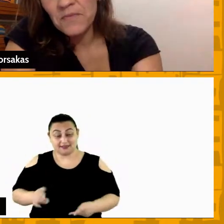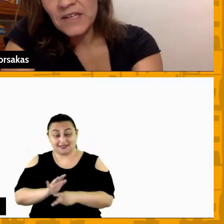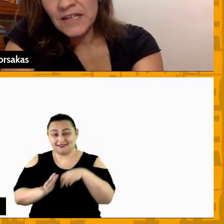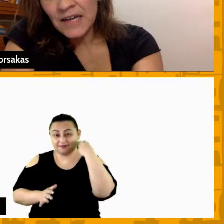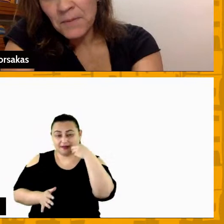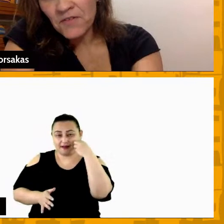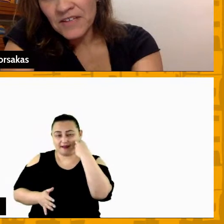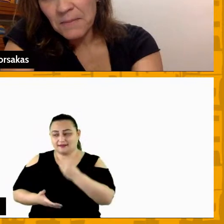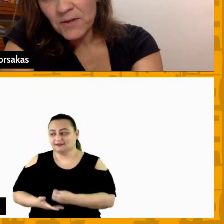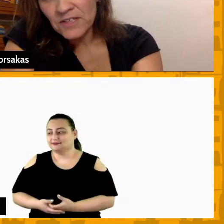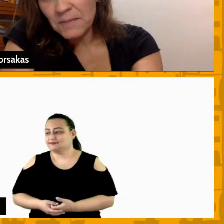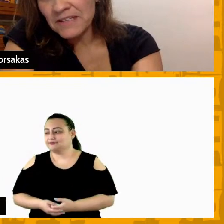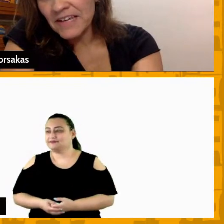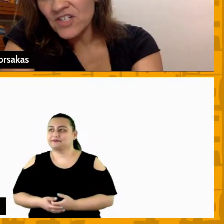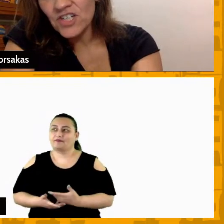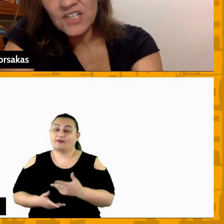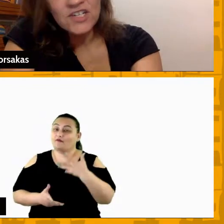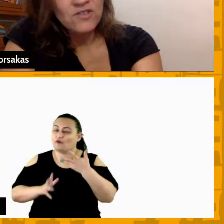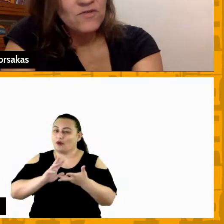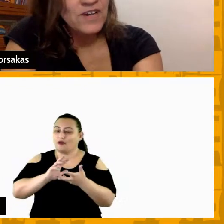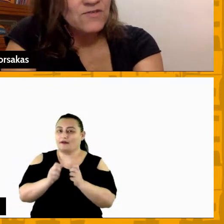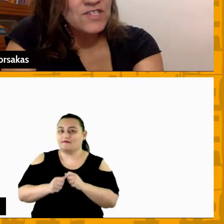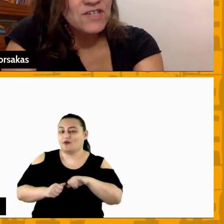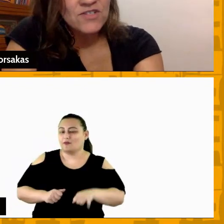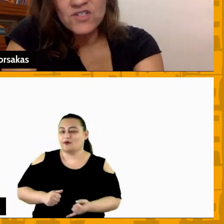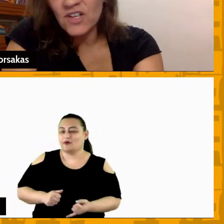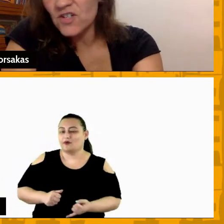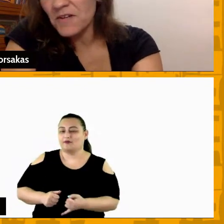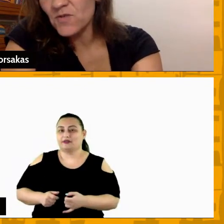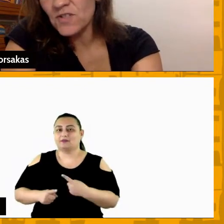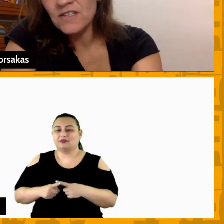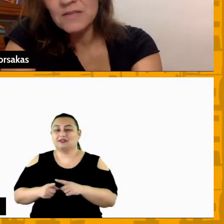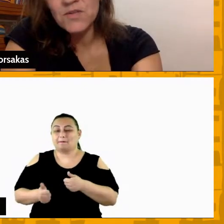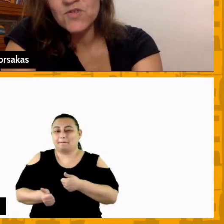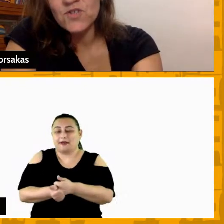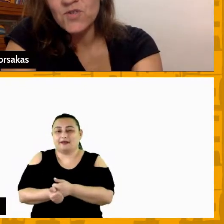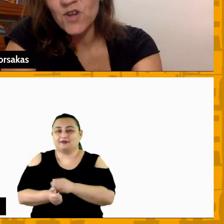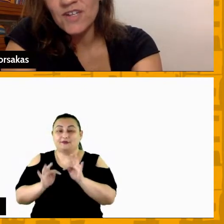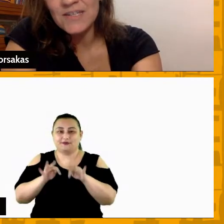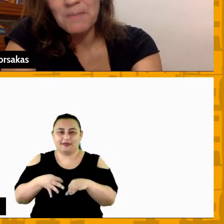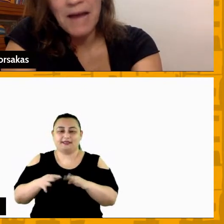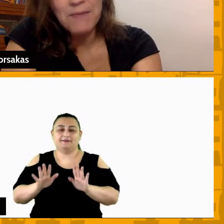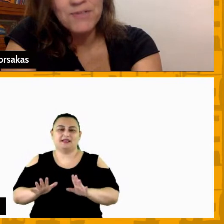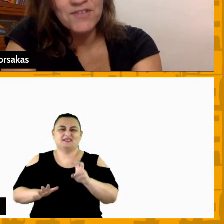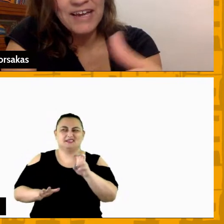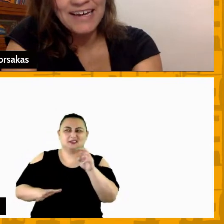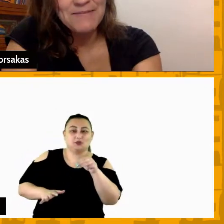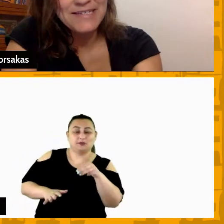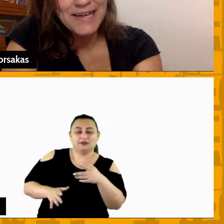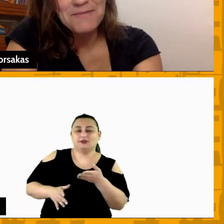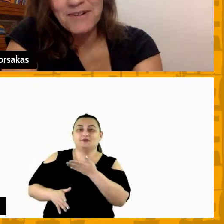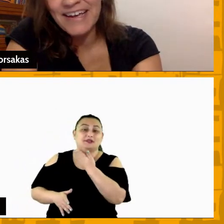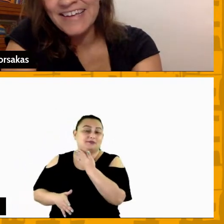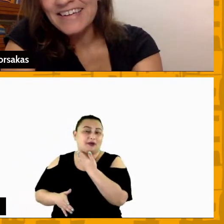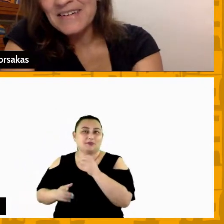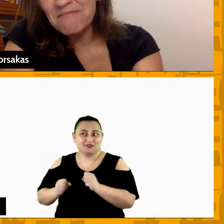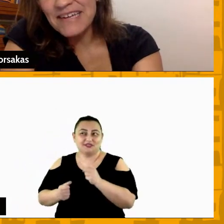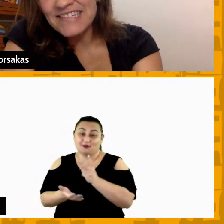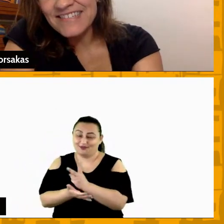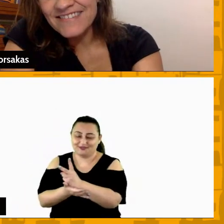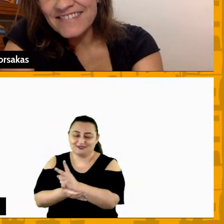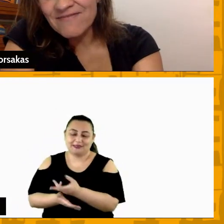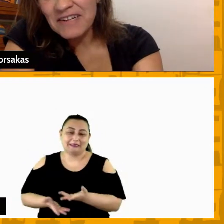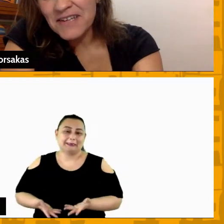alguns pontos aproveitar a pergunta da plateia a gente já está chegando no finalzinho a gente tem acho que mais uns 15 minutinhos só desse papo podia ficar aqui mais tempo